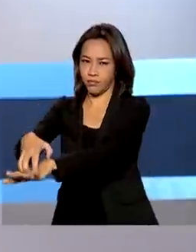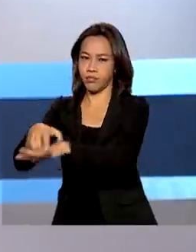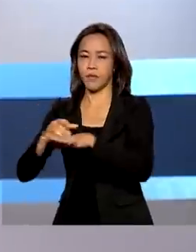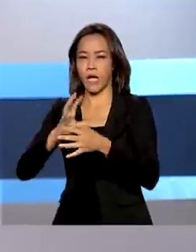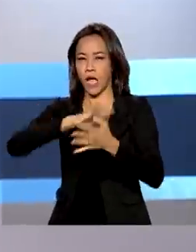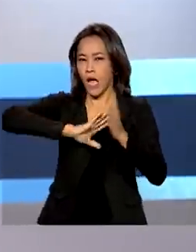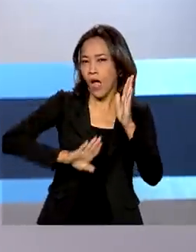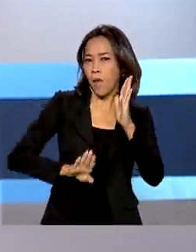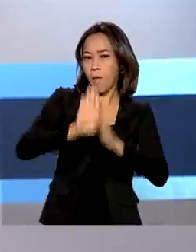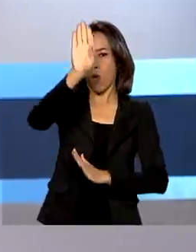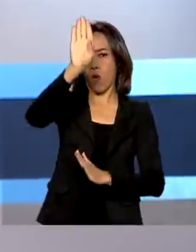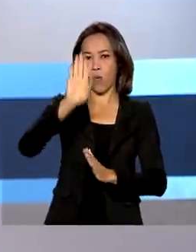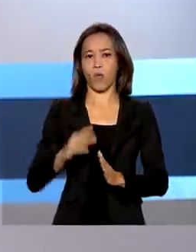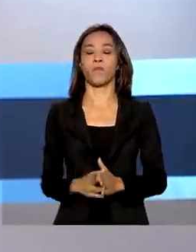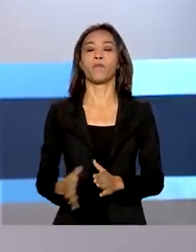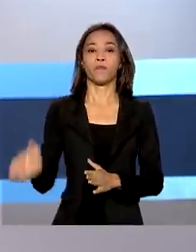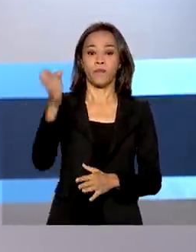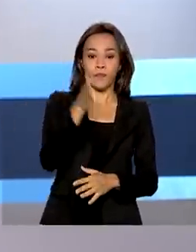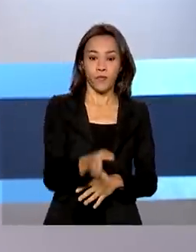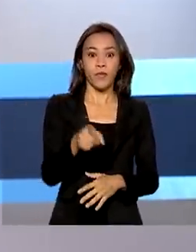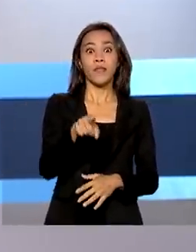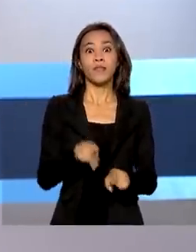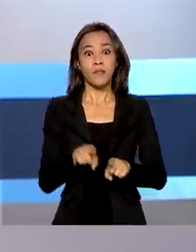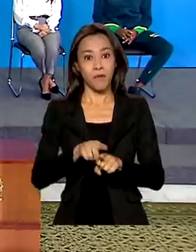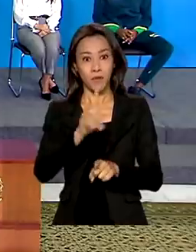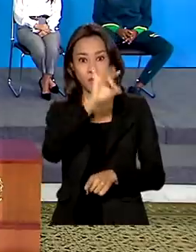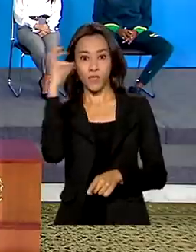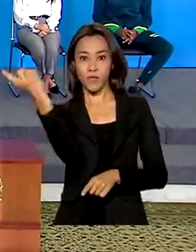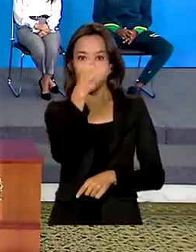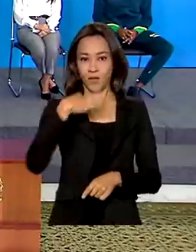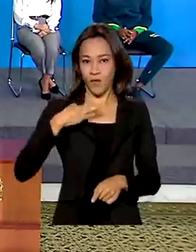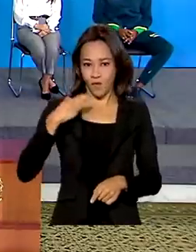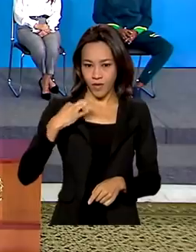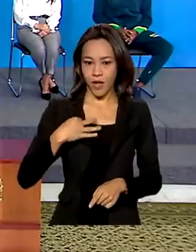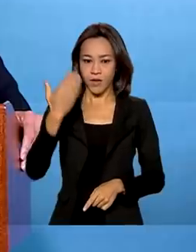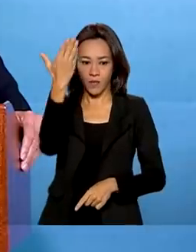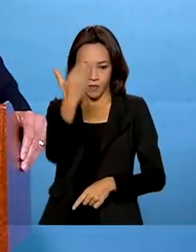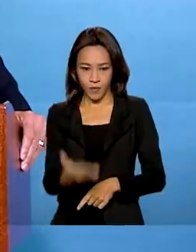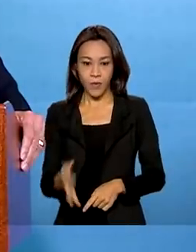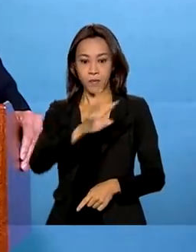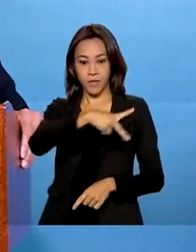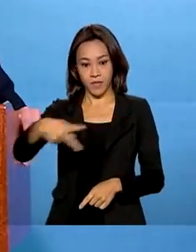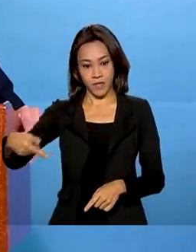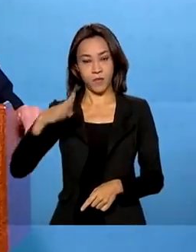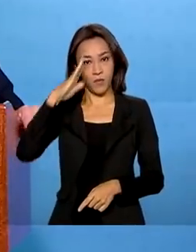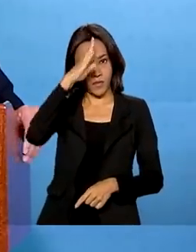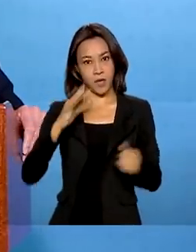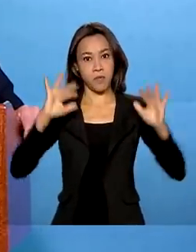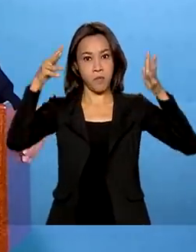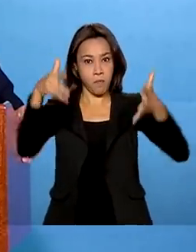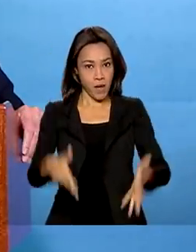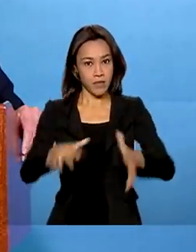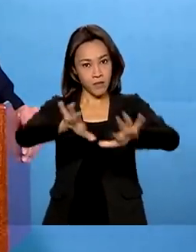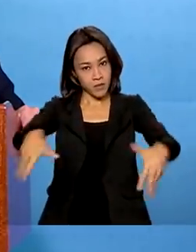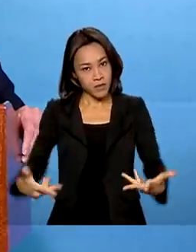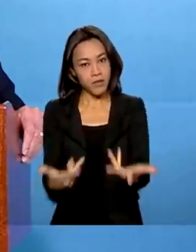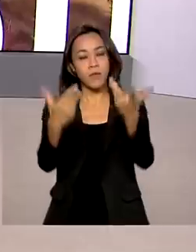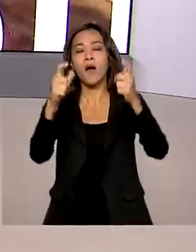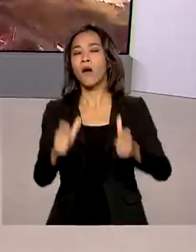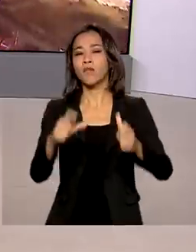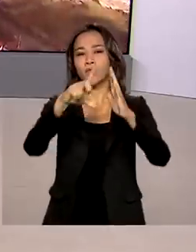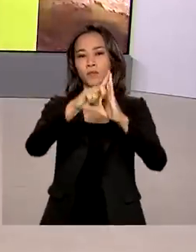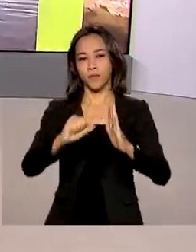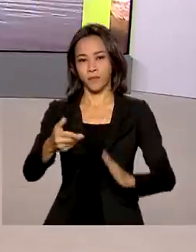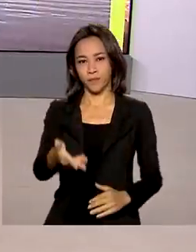E as comemorações pelo Dia Nacional do Voluntariado. O presidente Jair Bolsonaro participa da cerimônia no Palácio do Planalto.